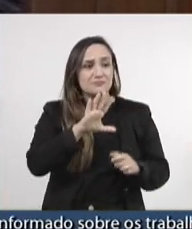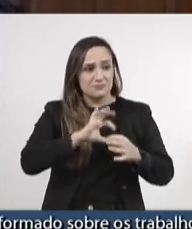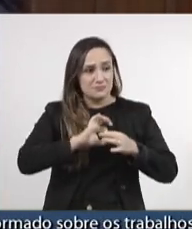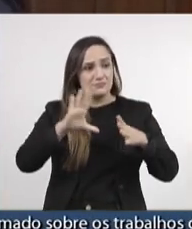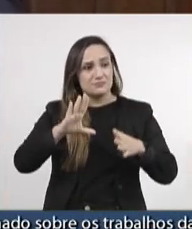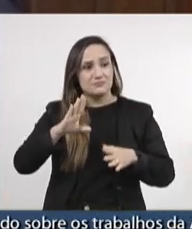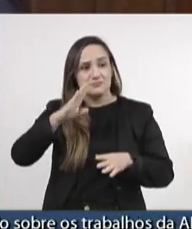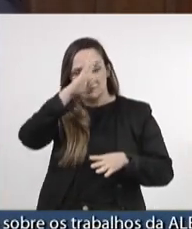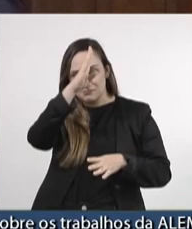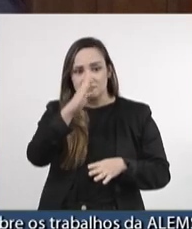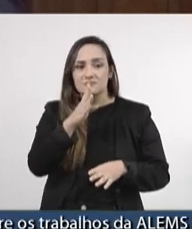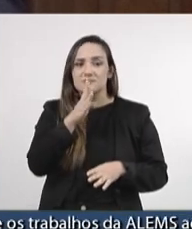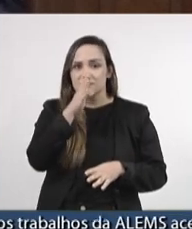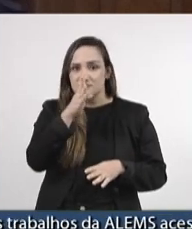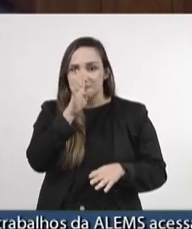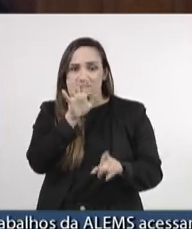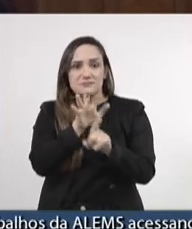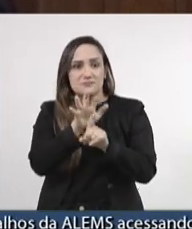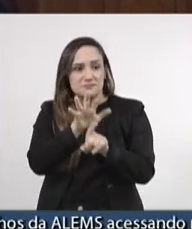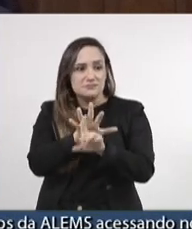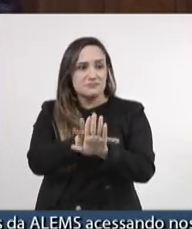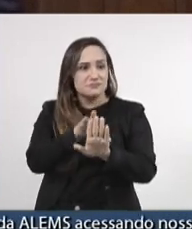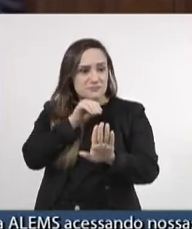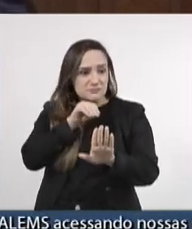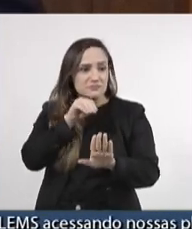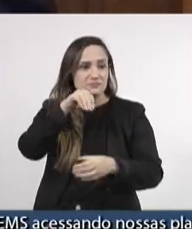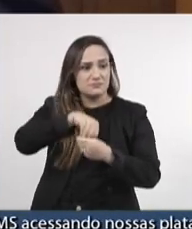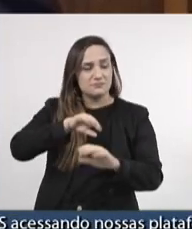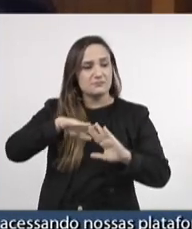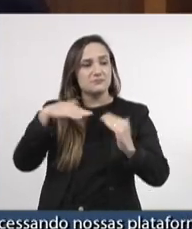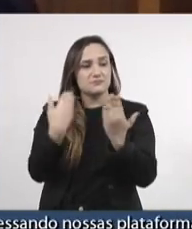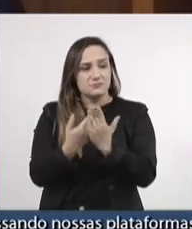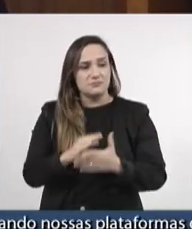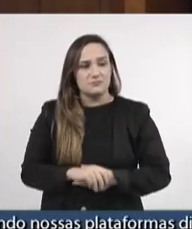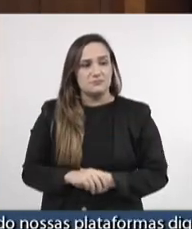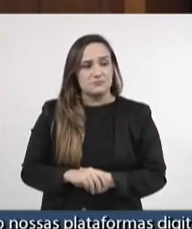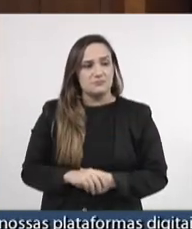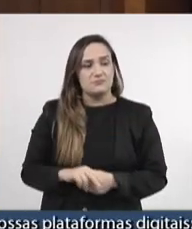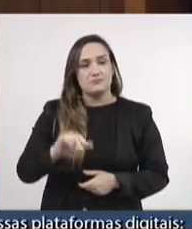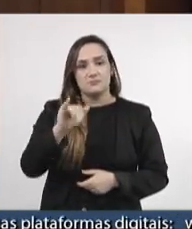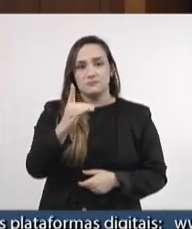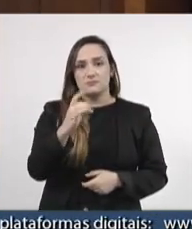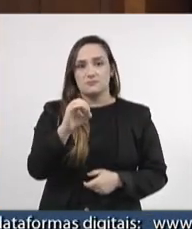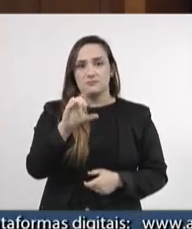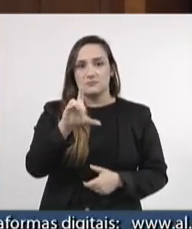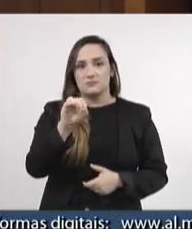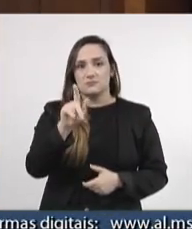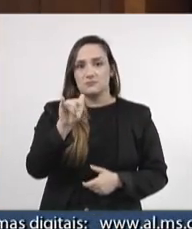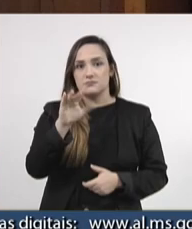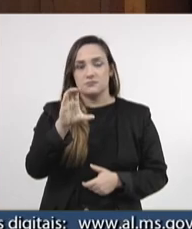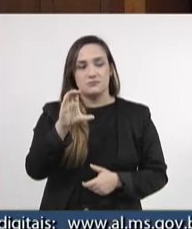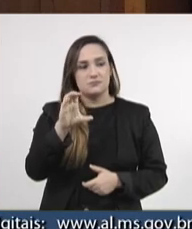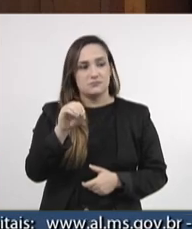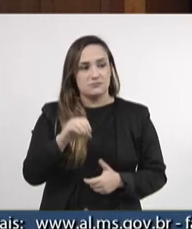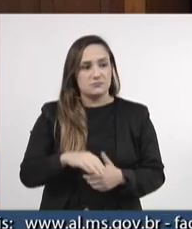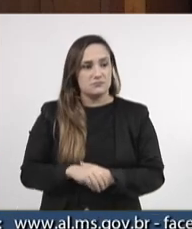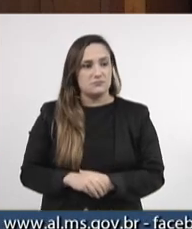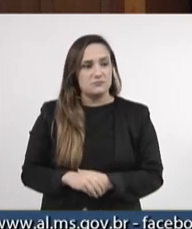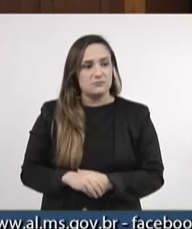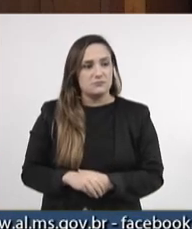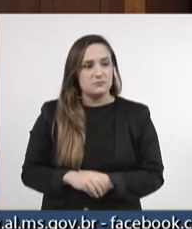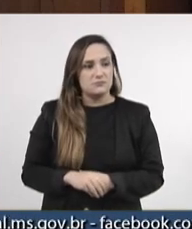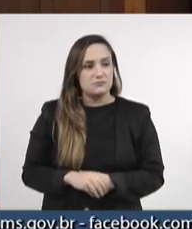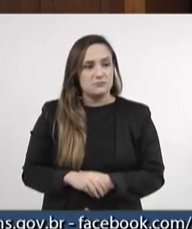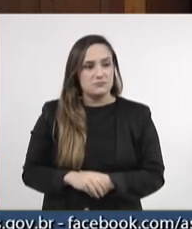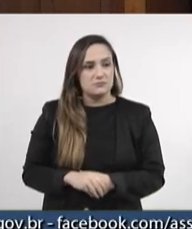tipo de interferência, de debate ideológico nas escolas. E vejam, esse parlamentar é a favor do